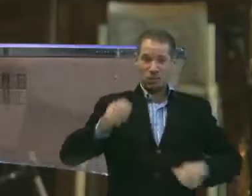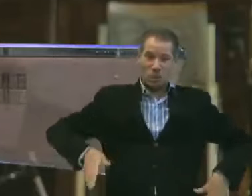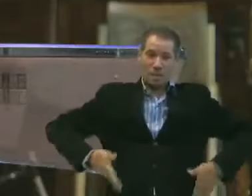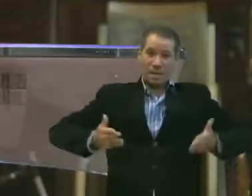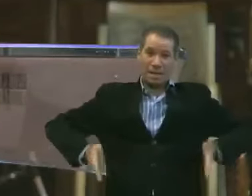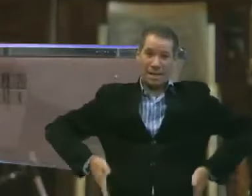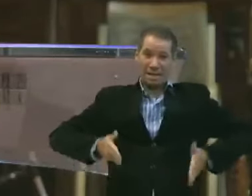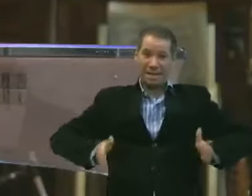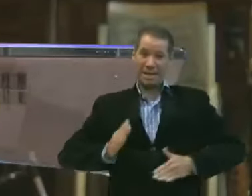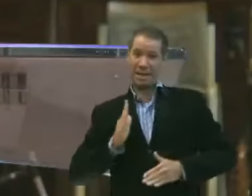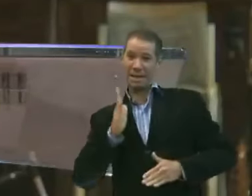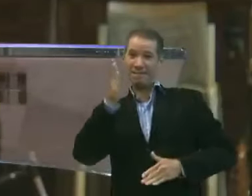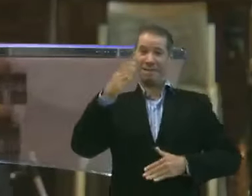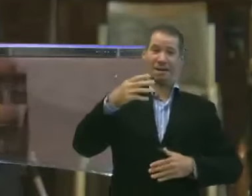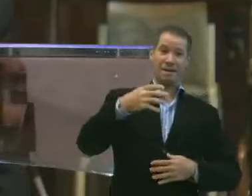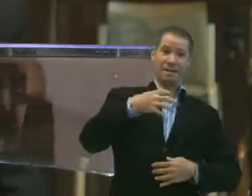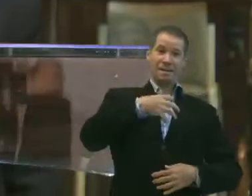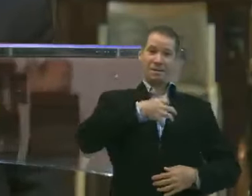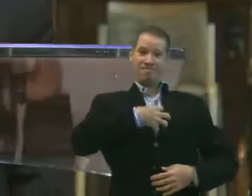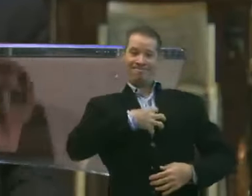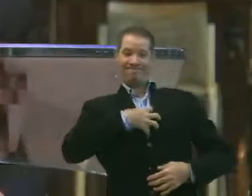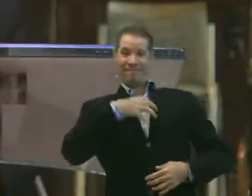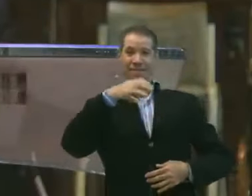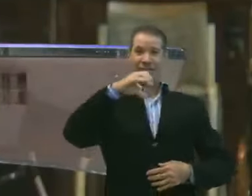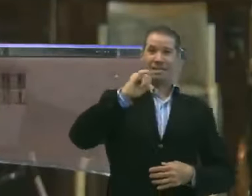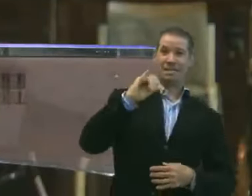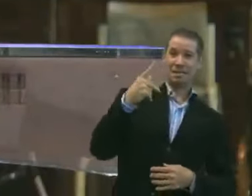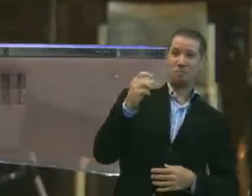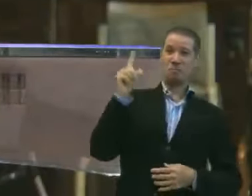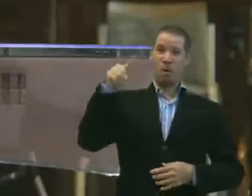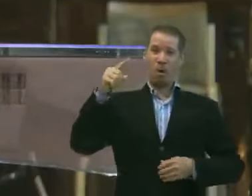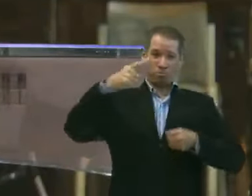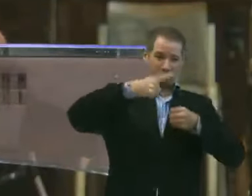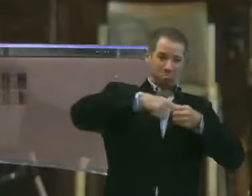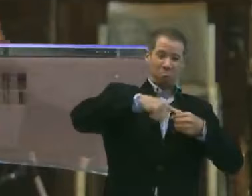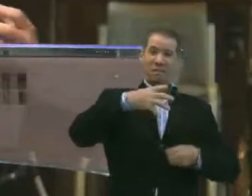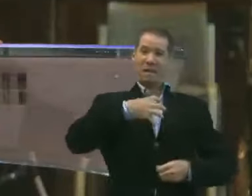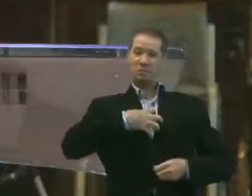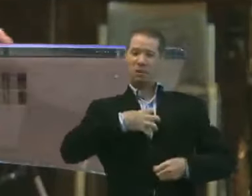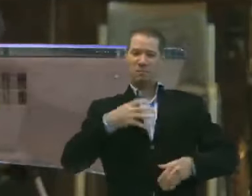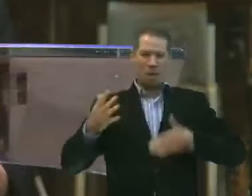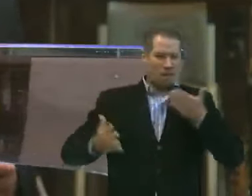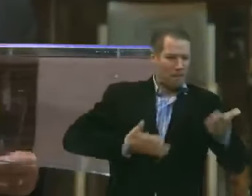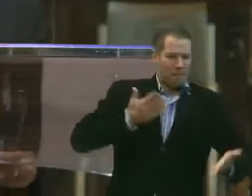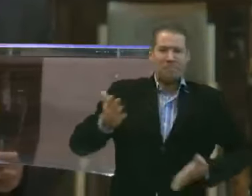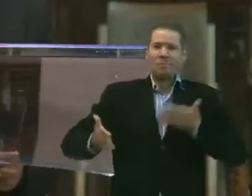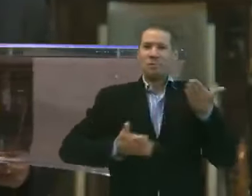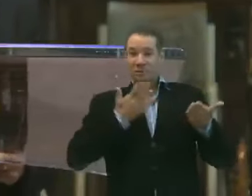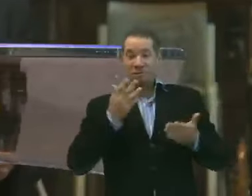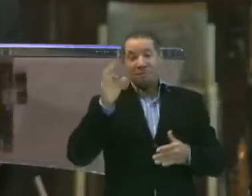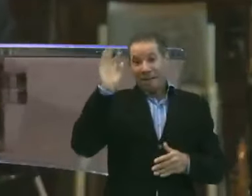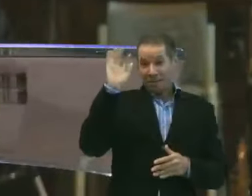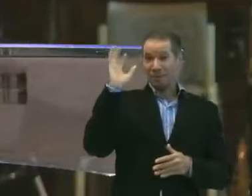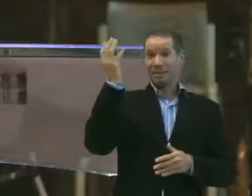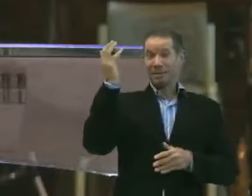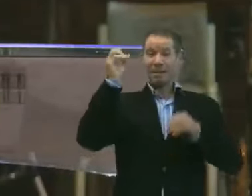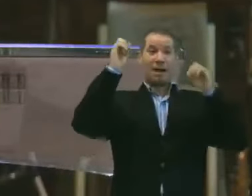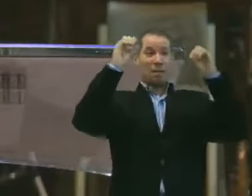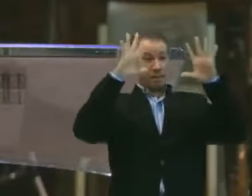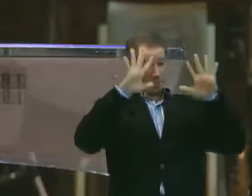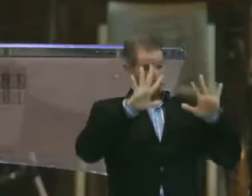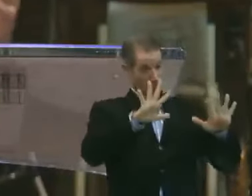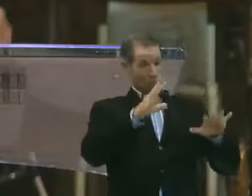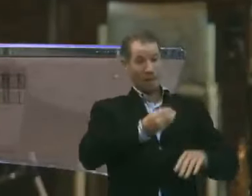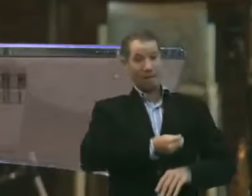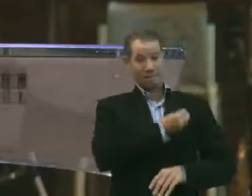de rodas para Cipó, lá no sertão. E eu estou muito motivado para que isso aconteça, para abençoar